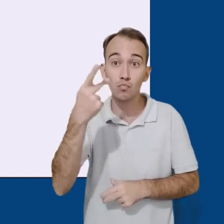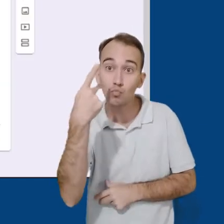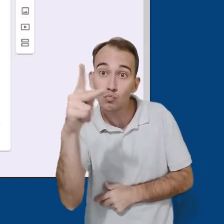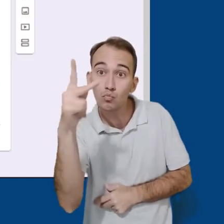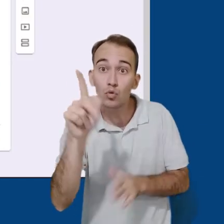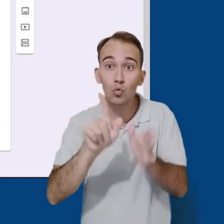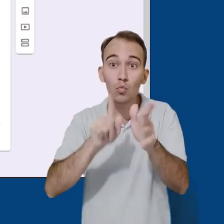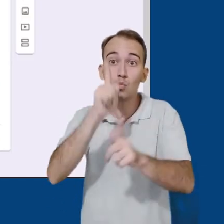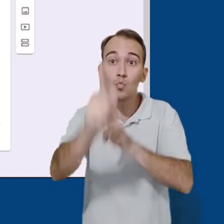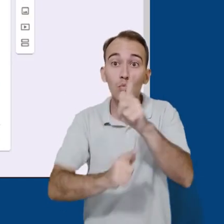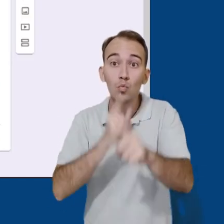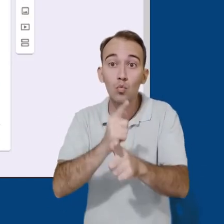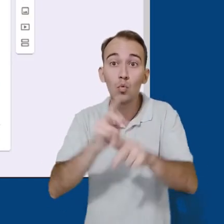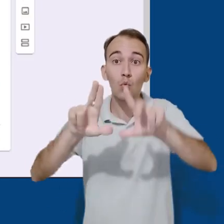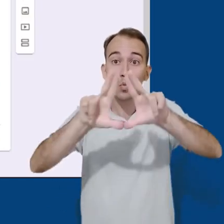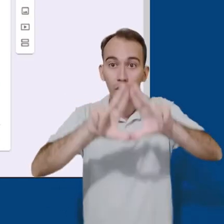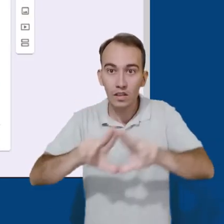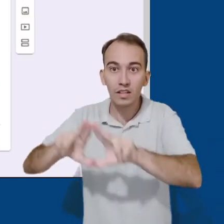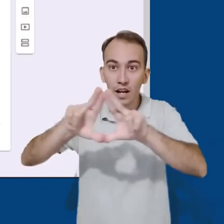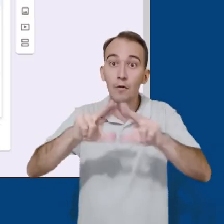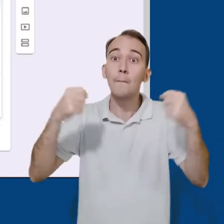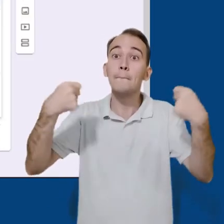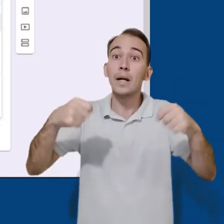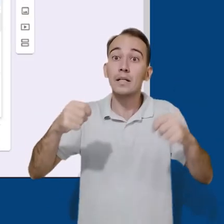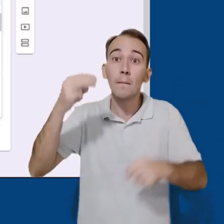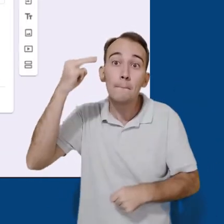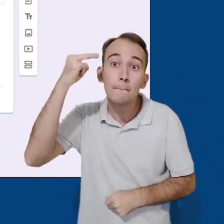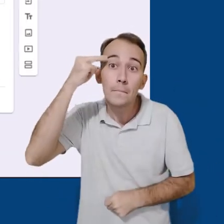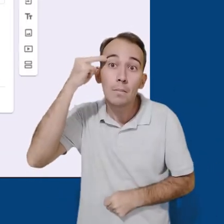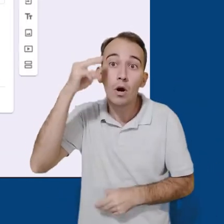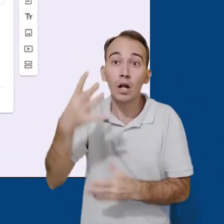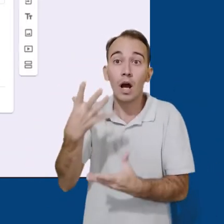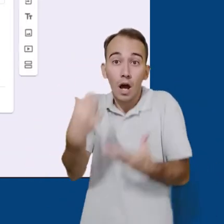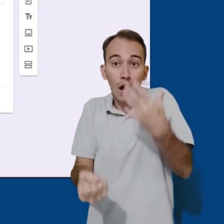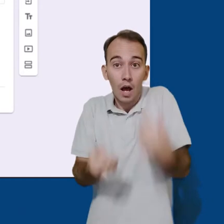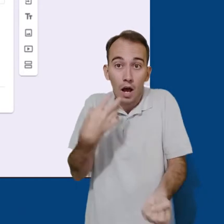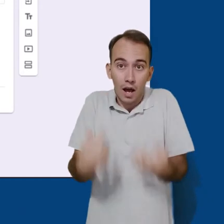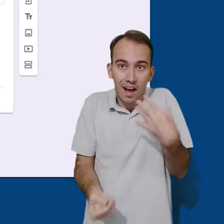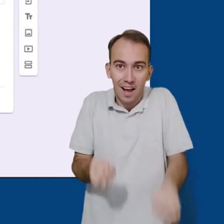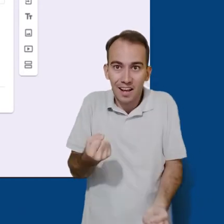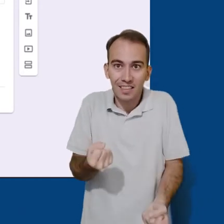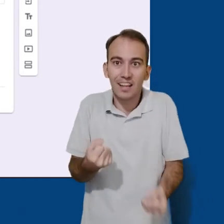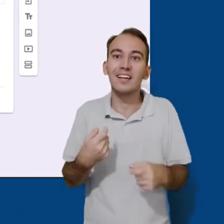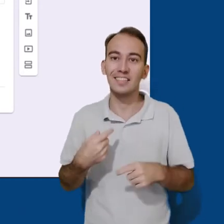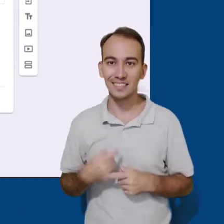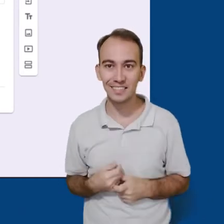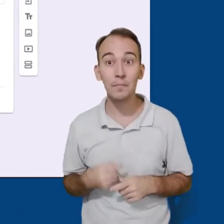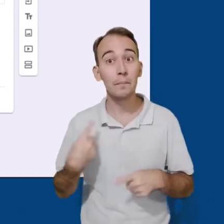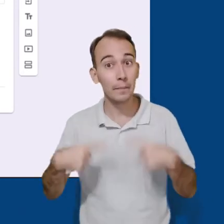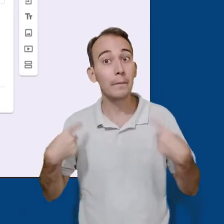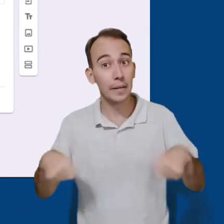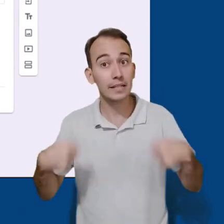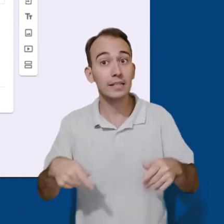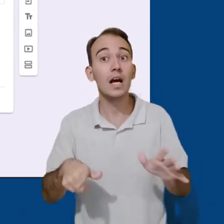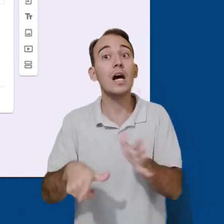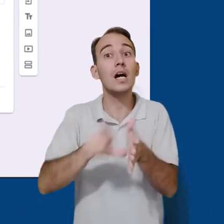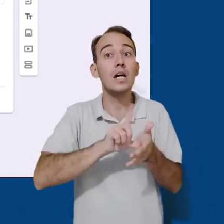ainda há espaço de armazenamento. A escala linear permite fazer uma pergunta baseada em níveis.